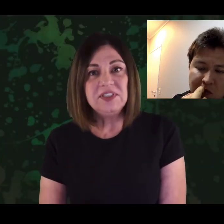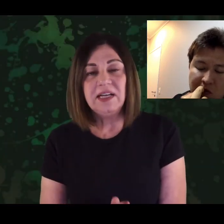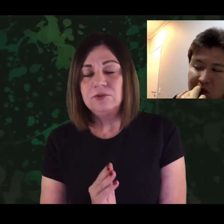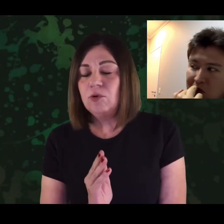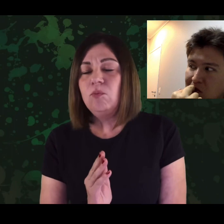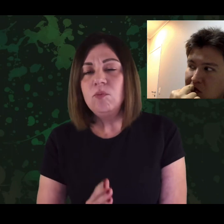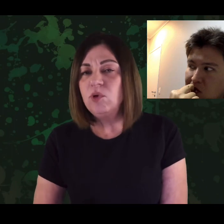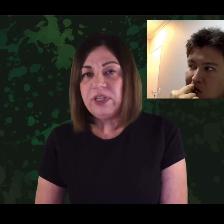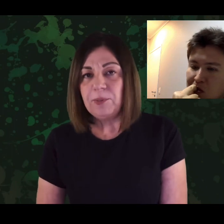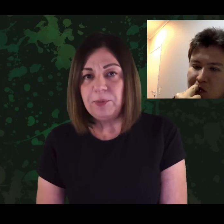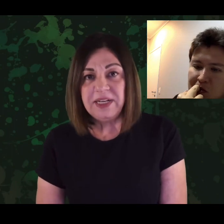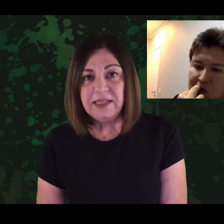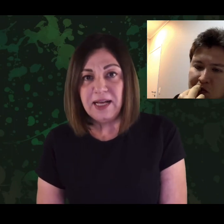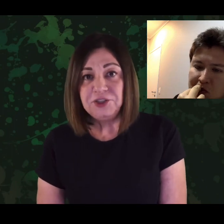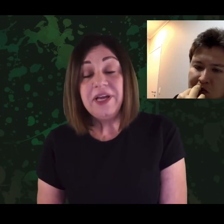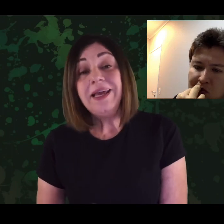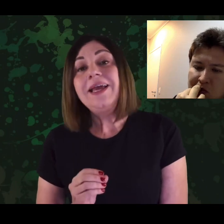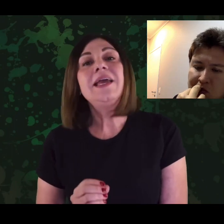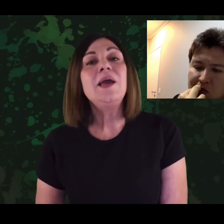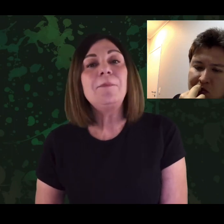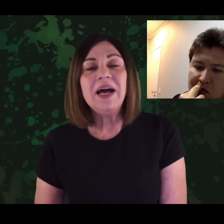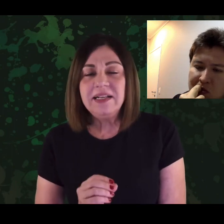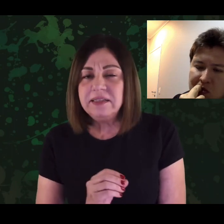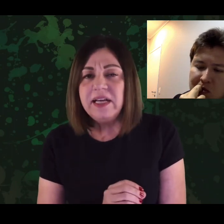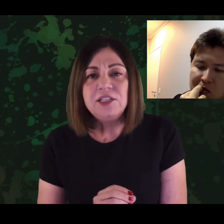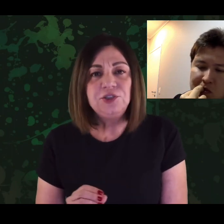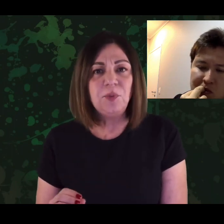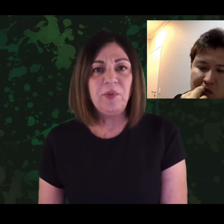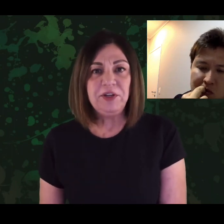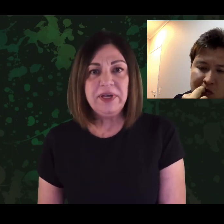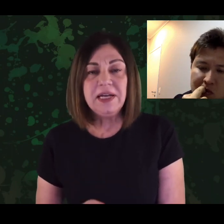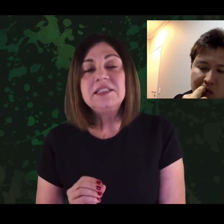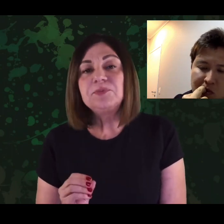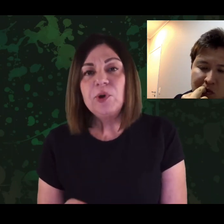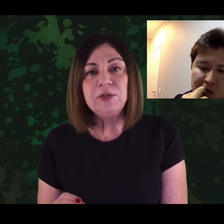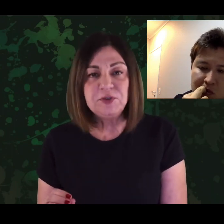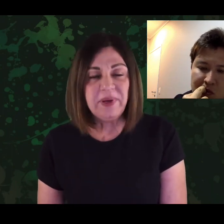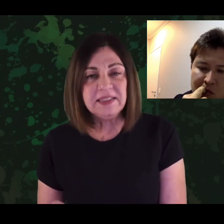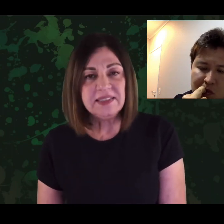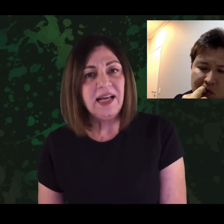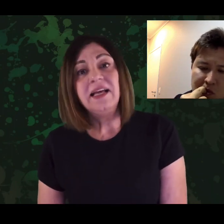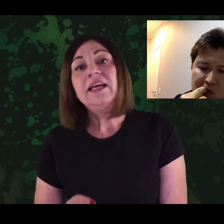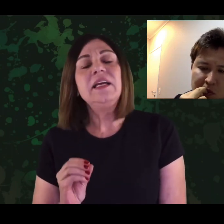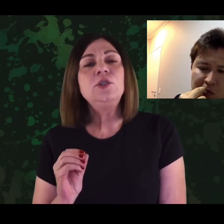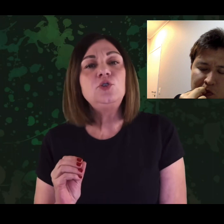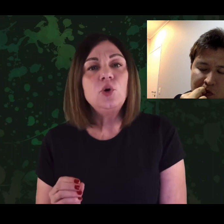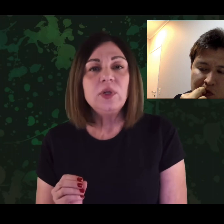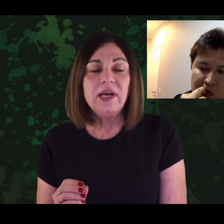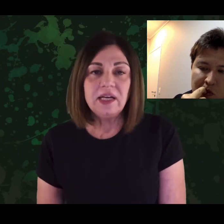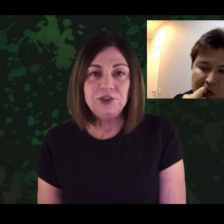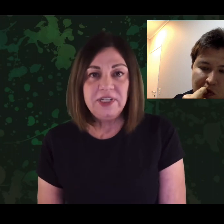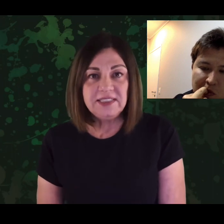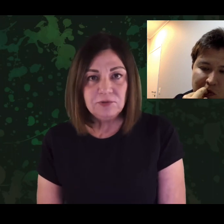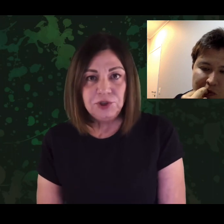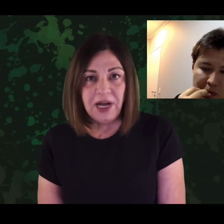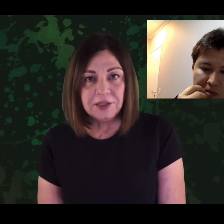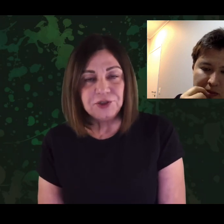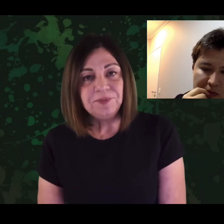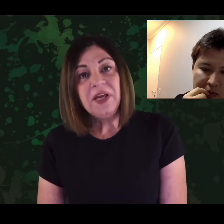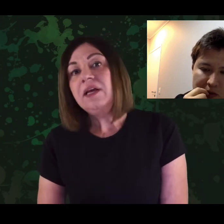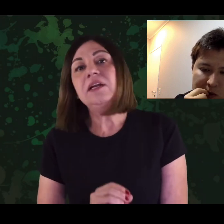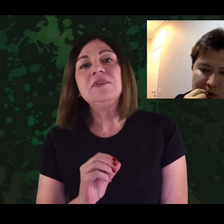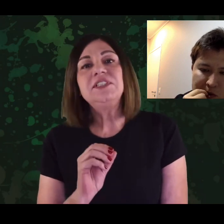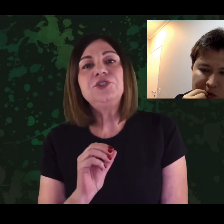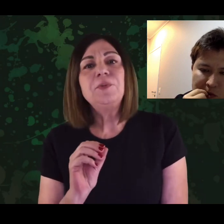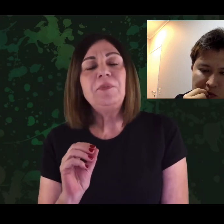aqui é usado com muita propriedade e reparem desde o momento em que eles põem os pés lá em toda a direção de